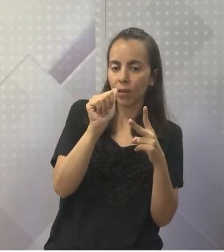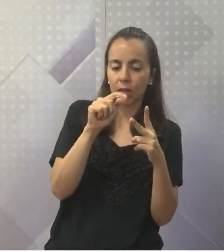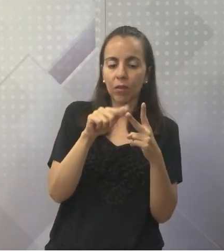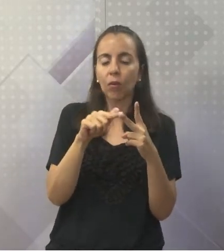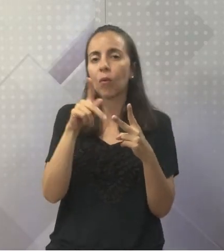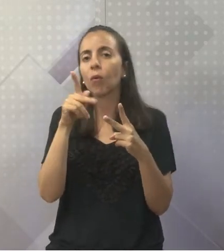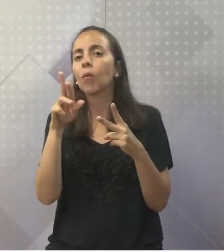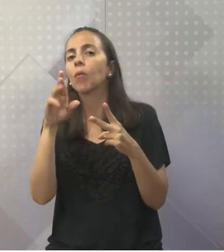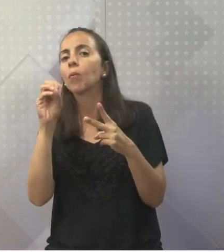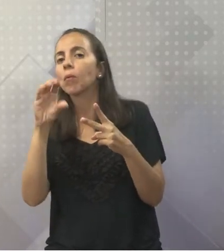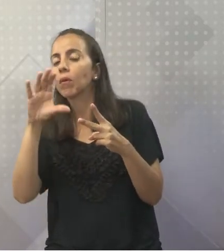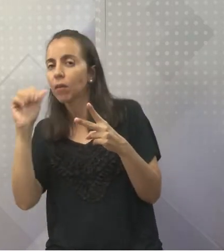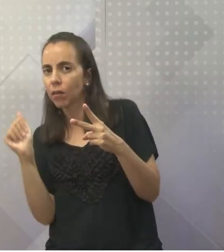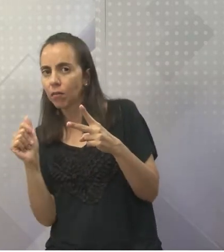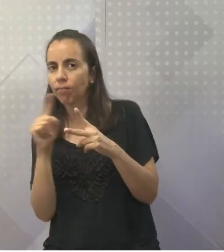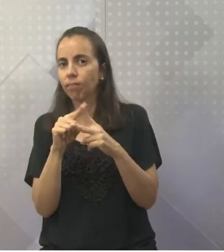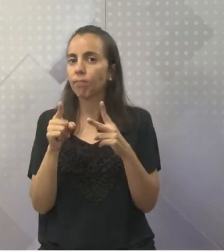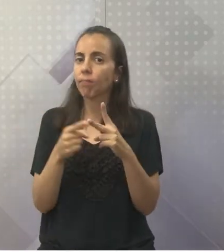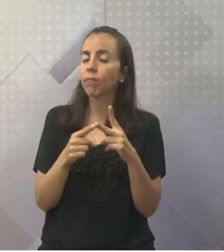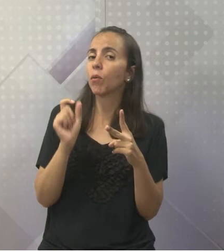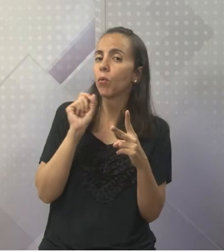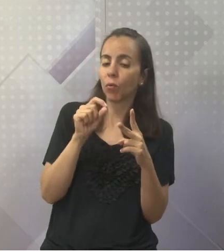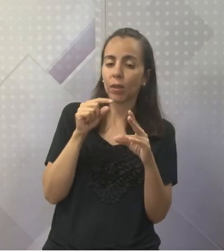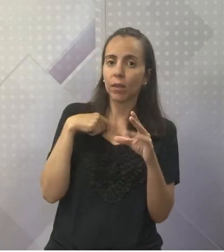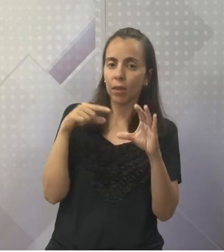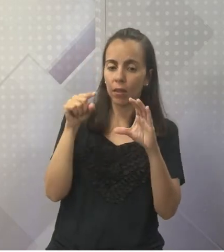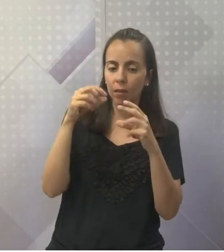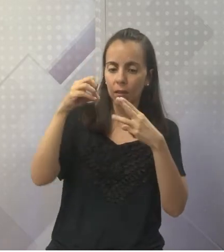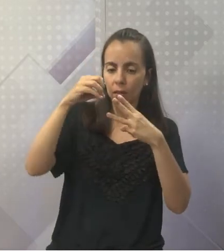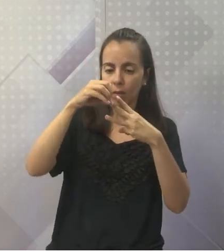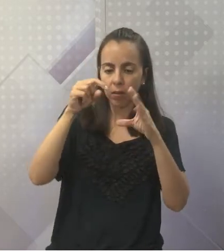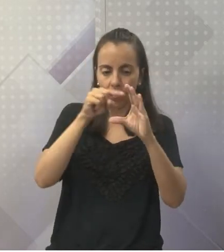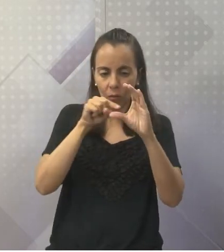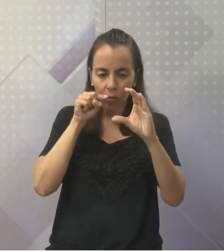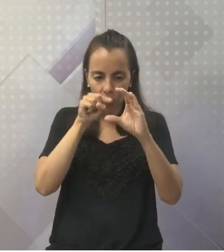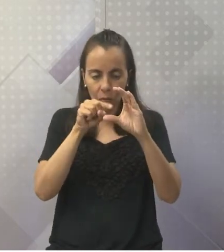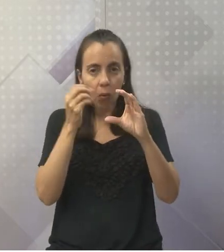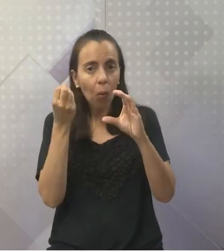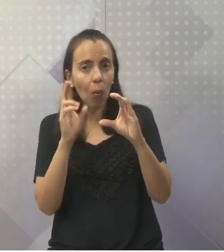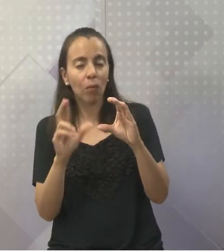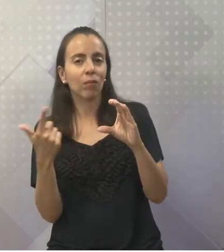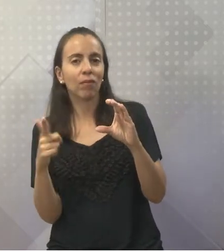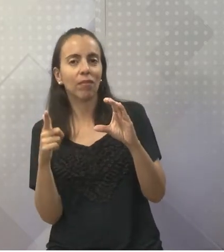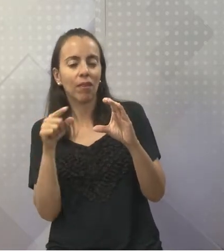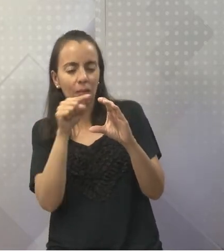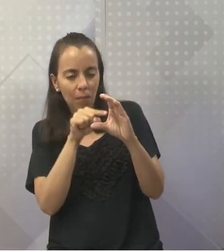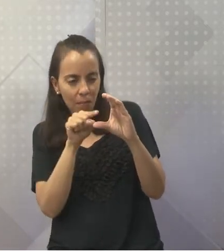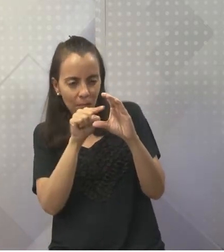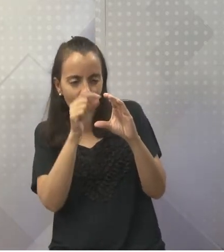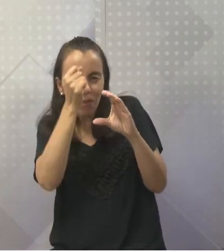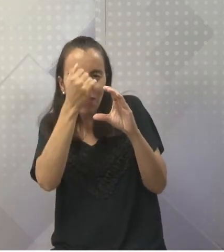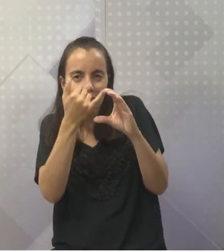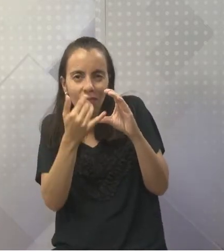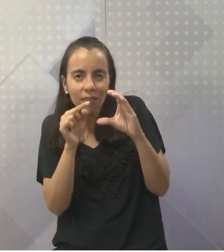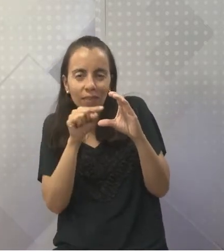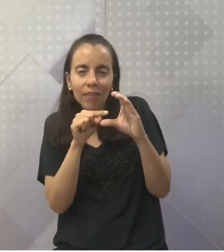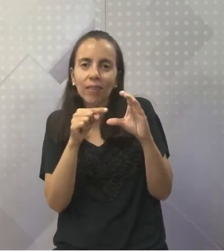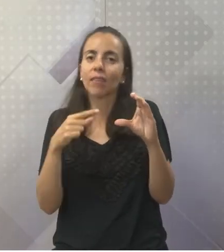As suas células têm núcleo definido ou não? Têm. Muito bem. São